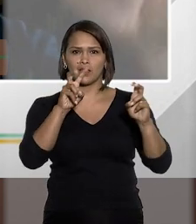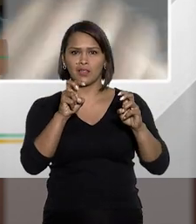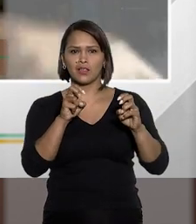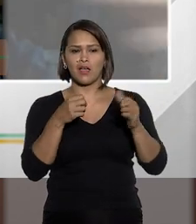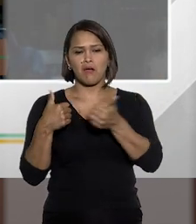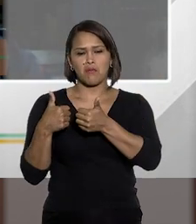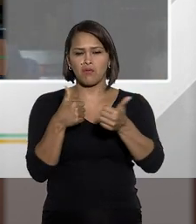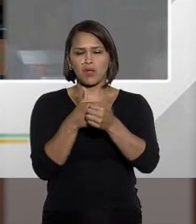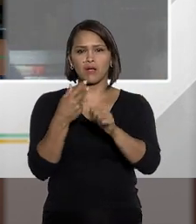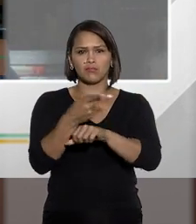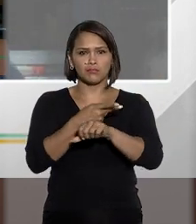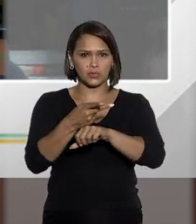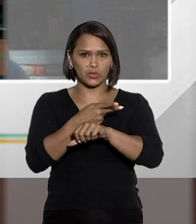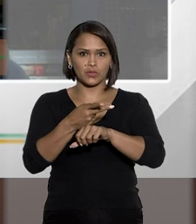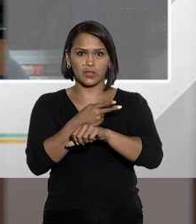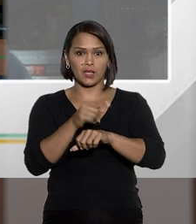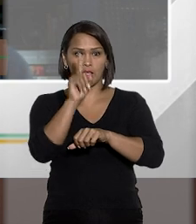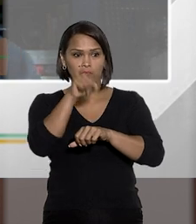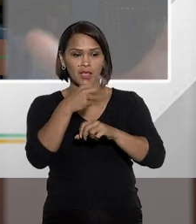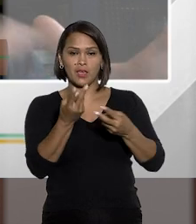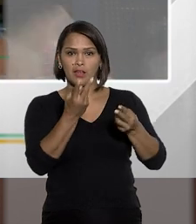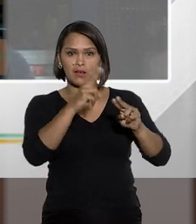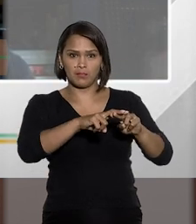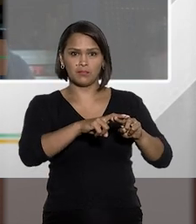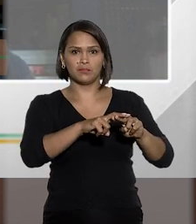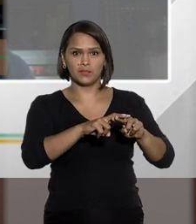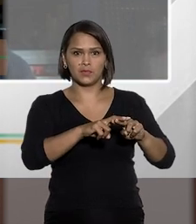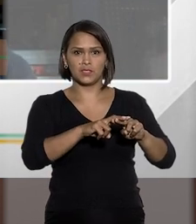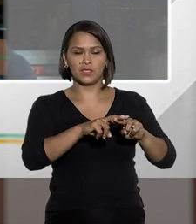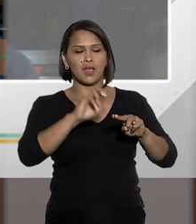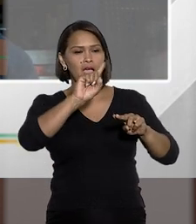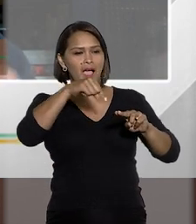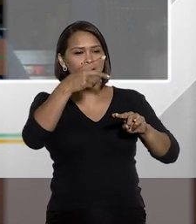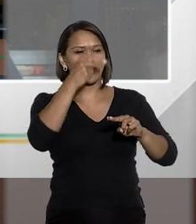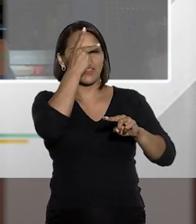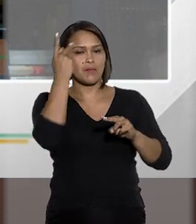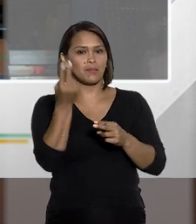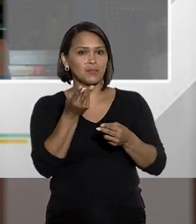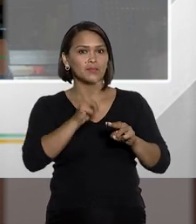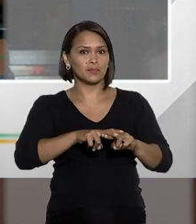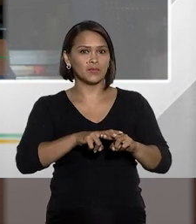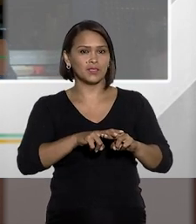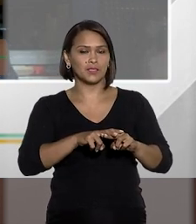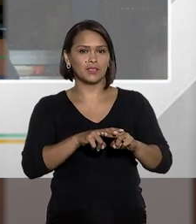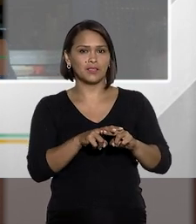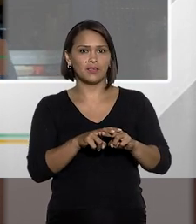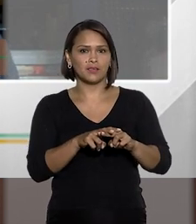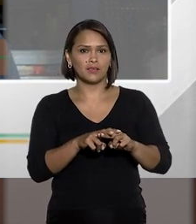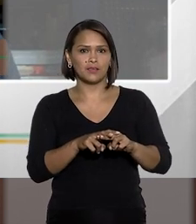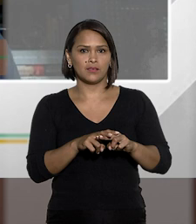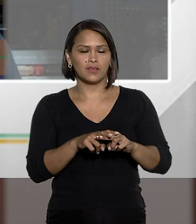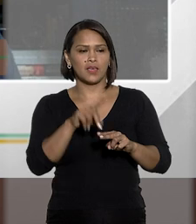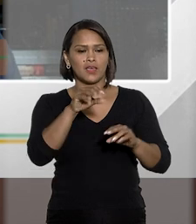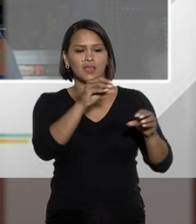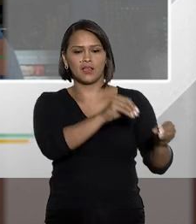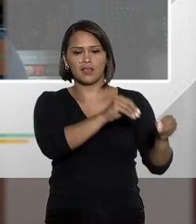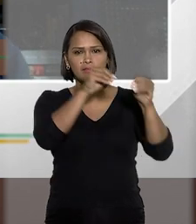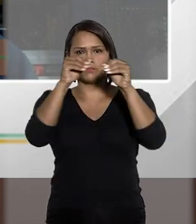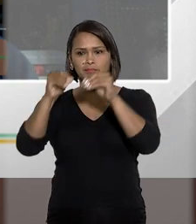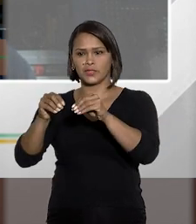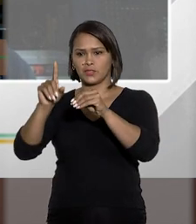sendo, entre aspas, caçado. Ele é preso e, quando ele é preso, ele é